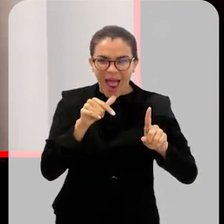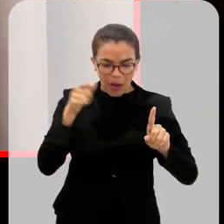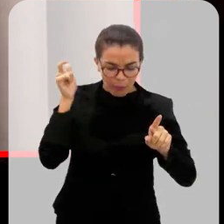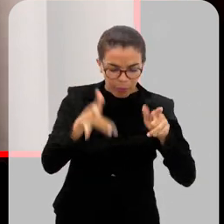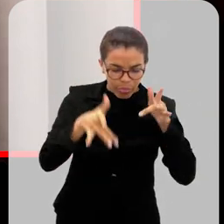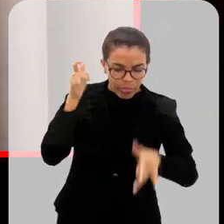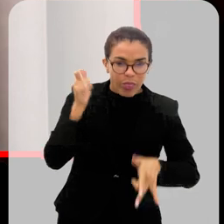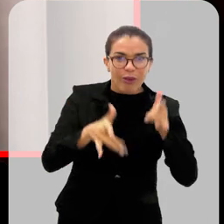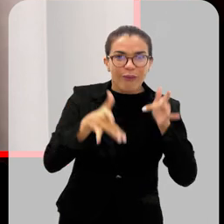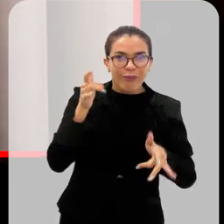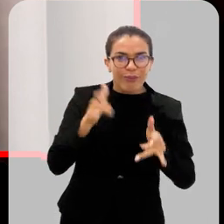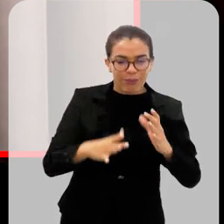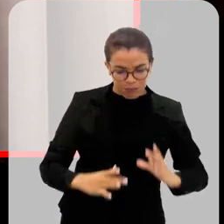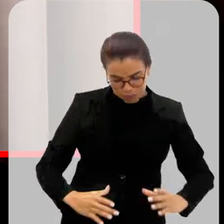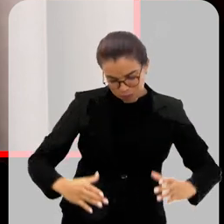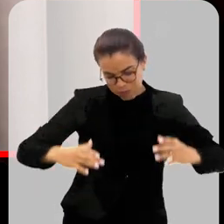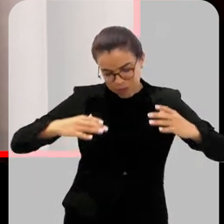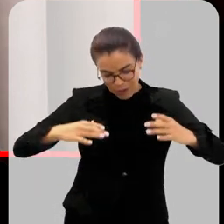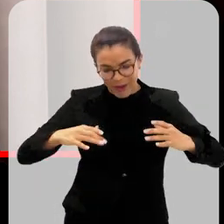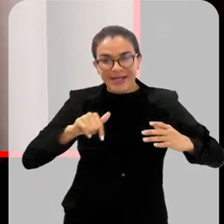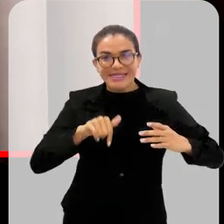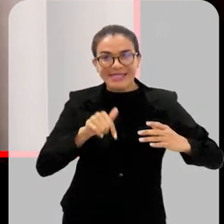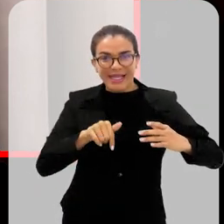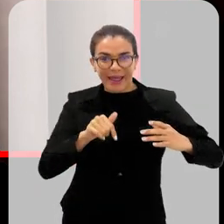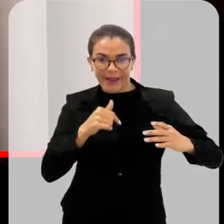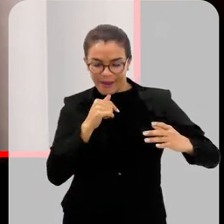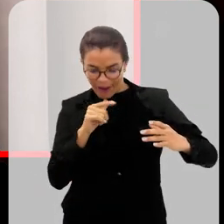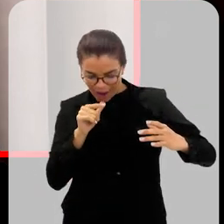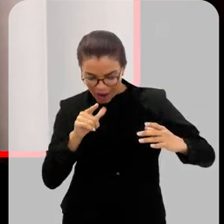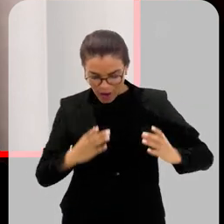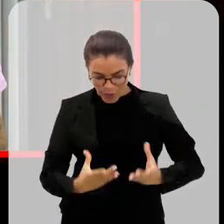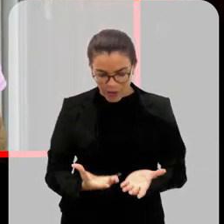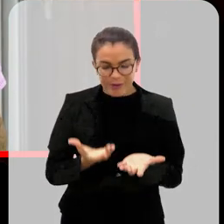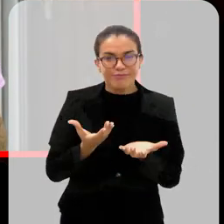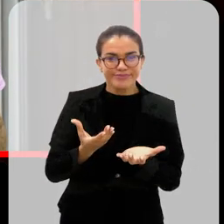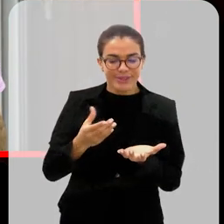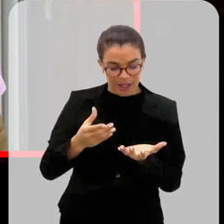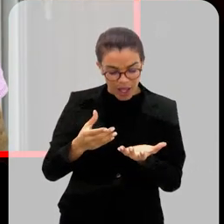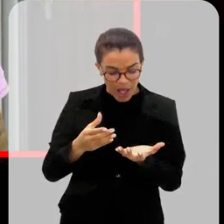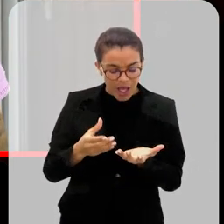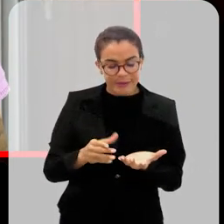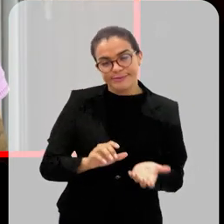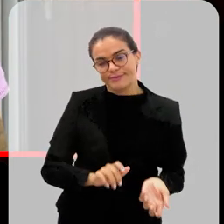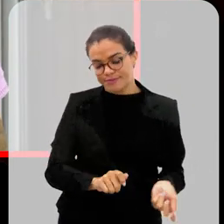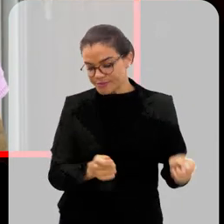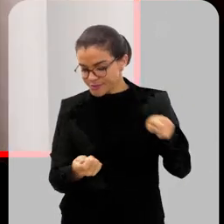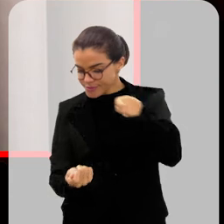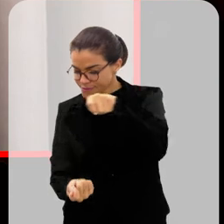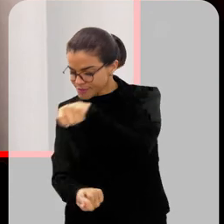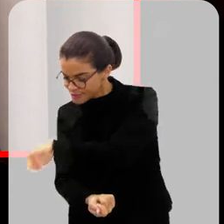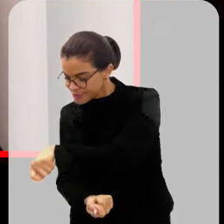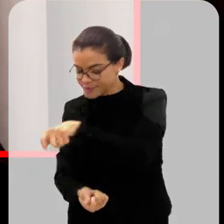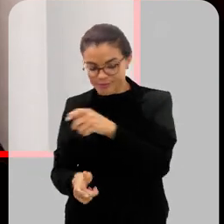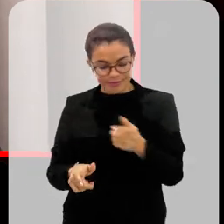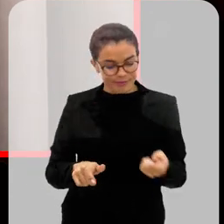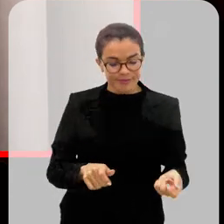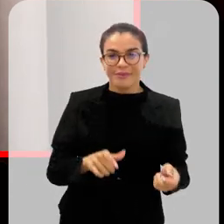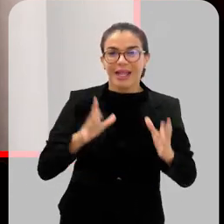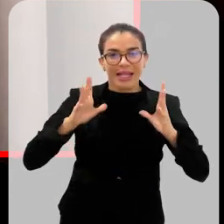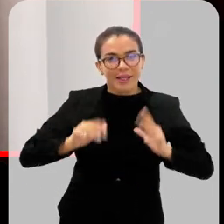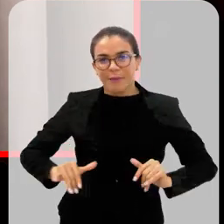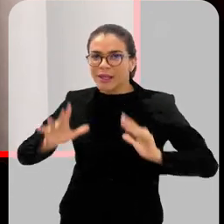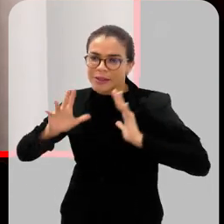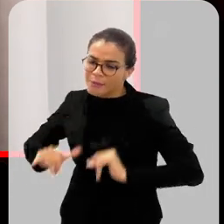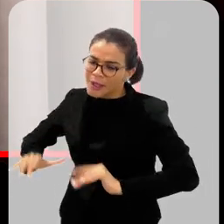acumulada nos vasinhos embaixo dela, onde a gente põe para parar a água, remover aquela água, fazer a